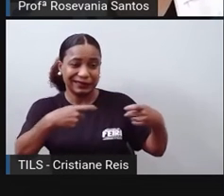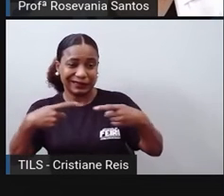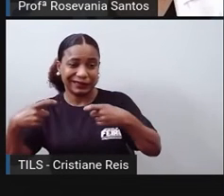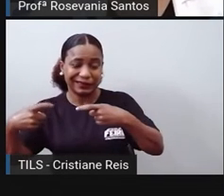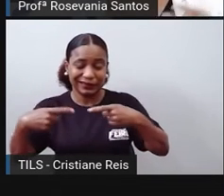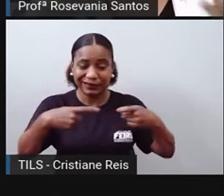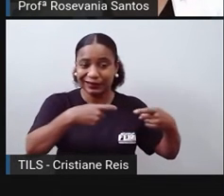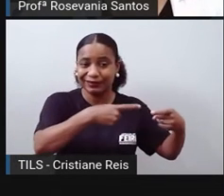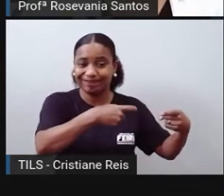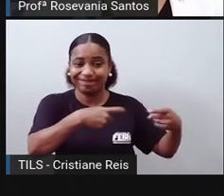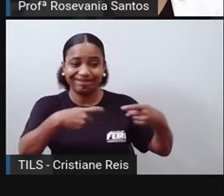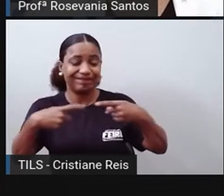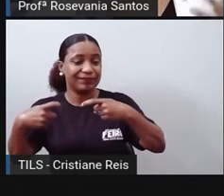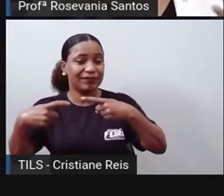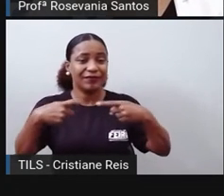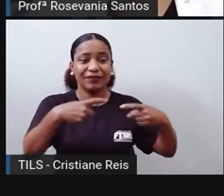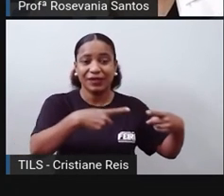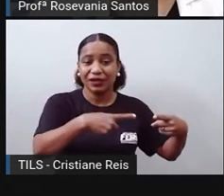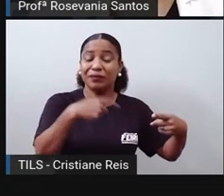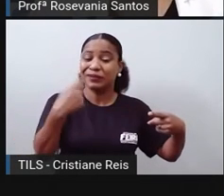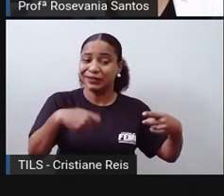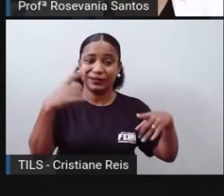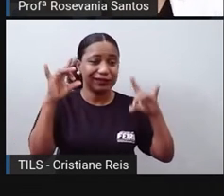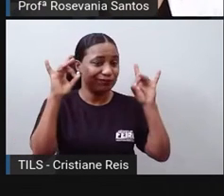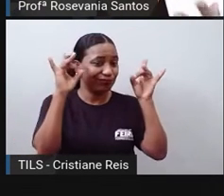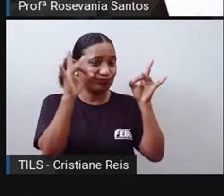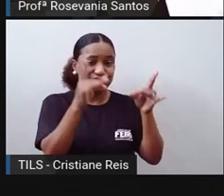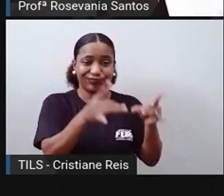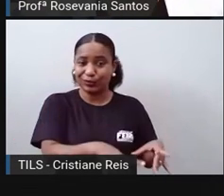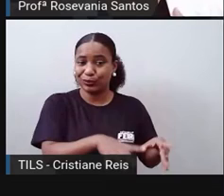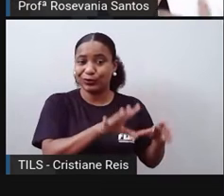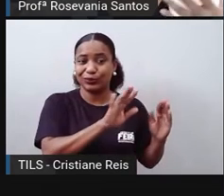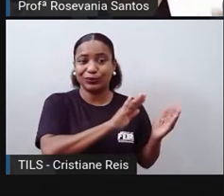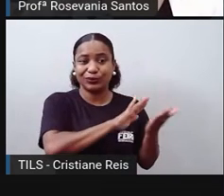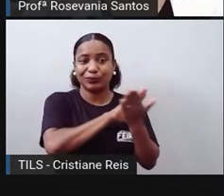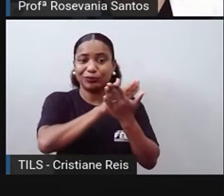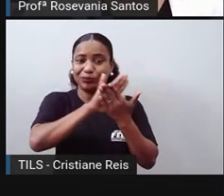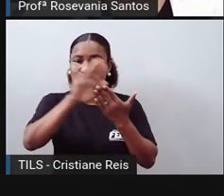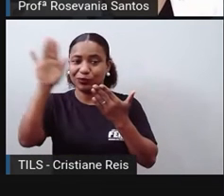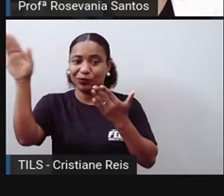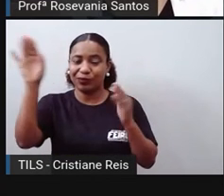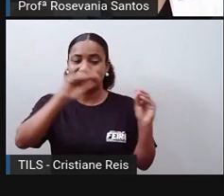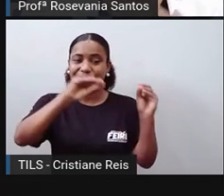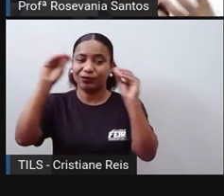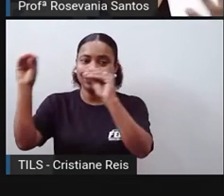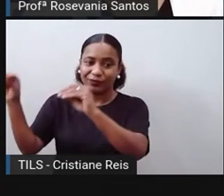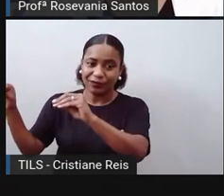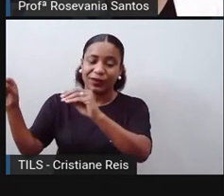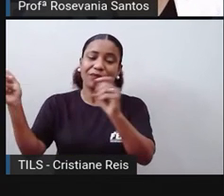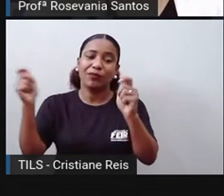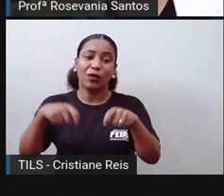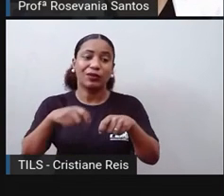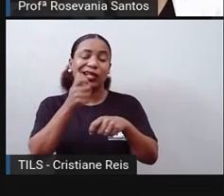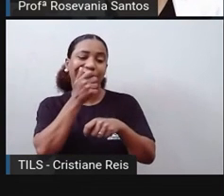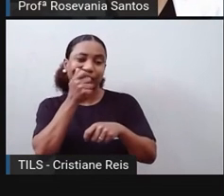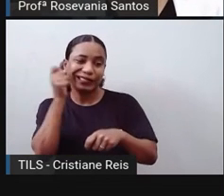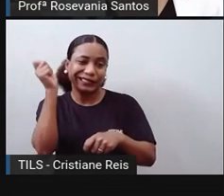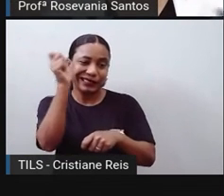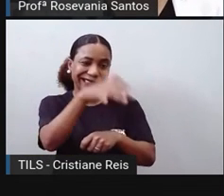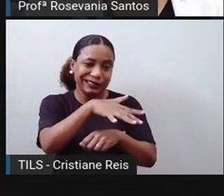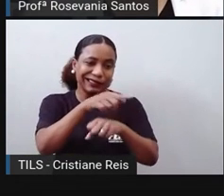são obrigados a abandonar. Ou eles abandonam, ou eles vão sofrer ali aquelas sanções da guerra, como as bombas, né,